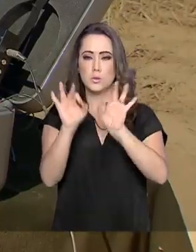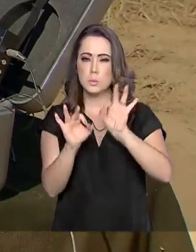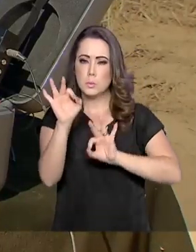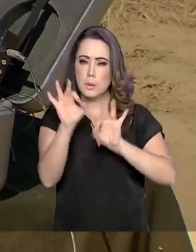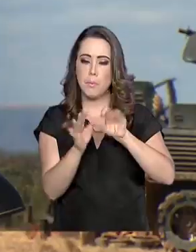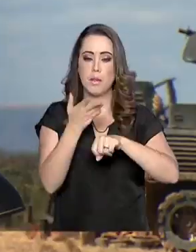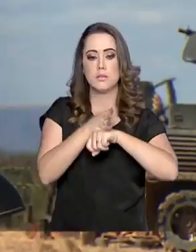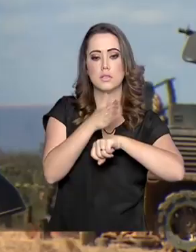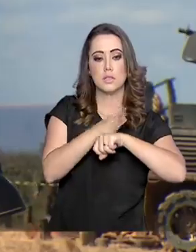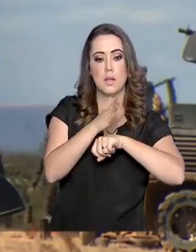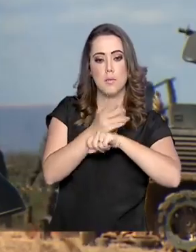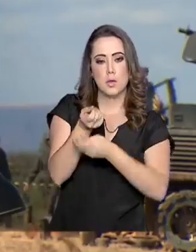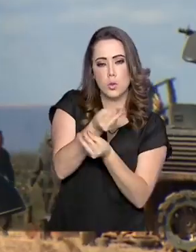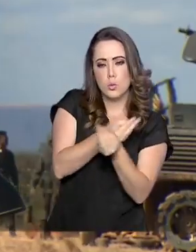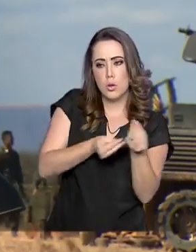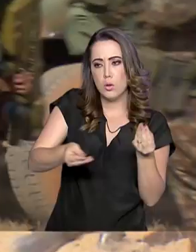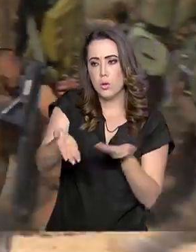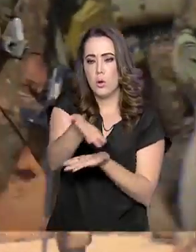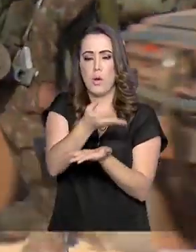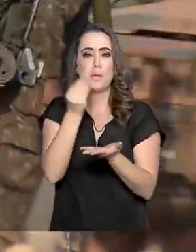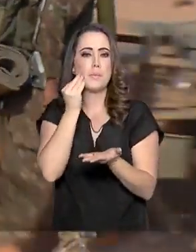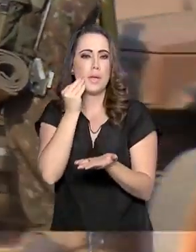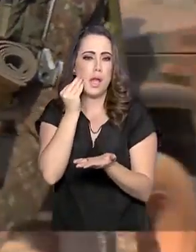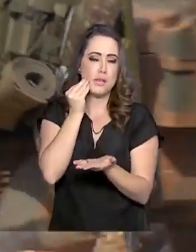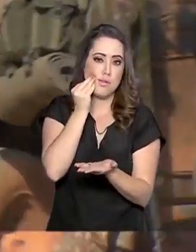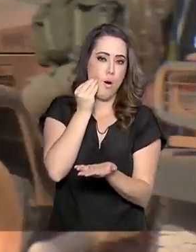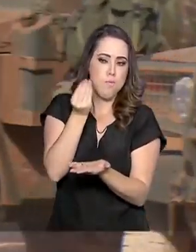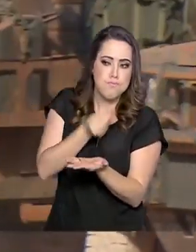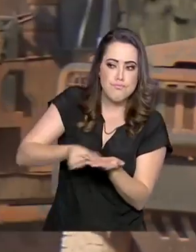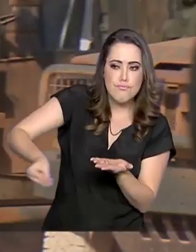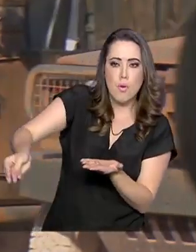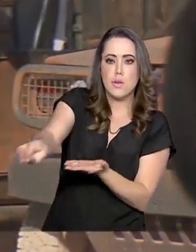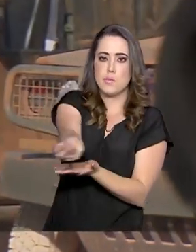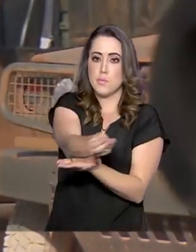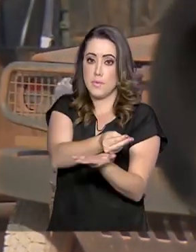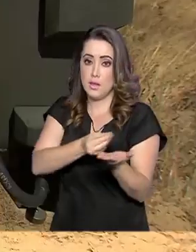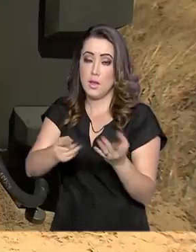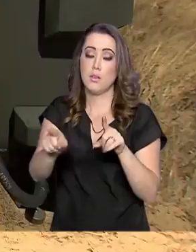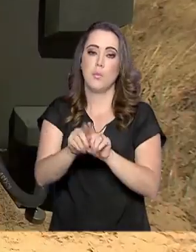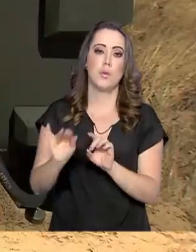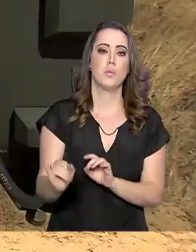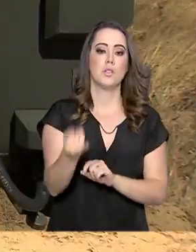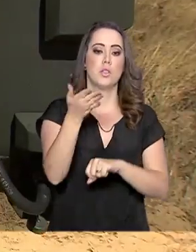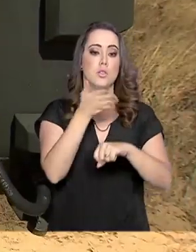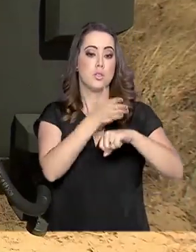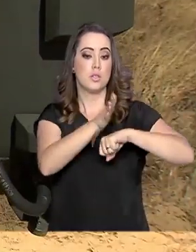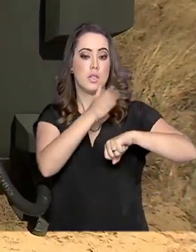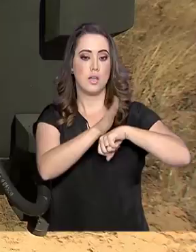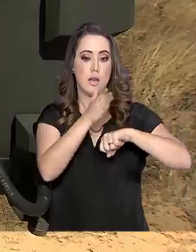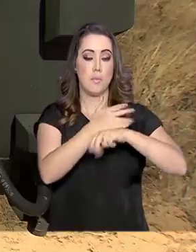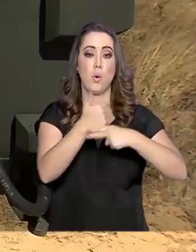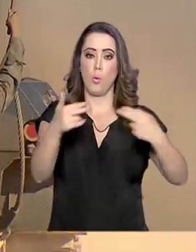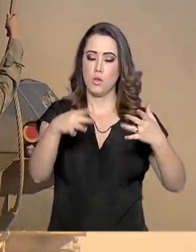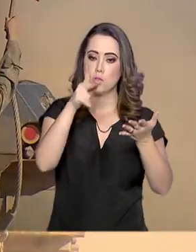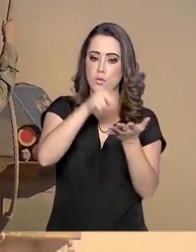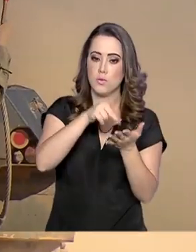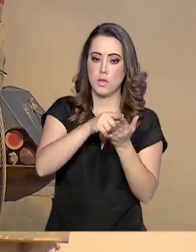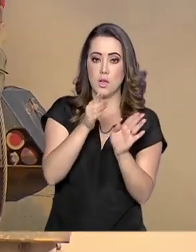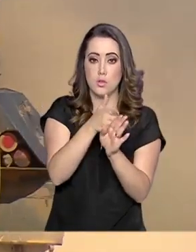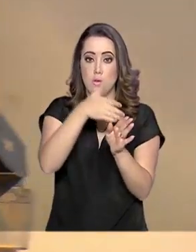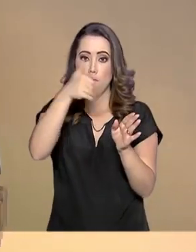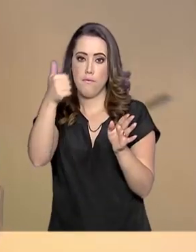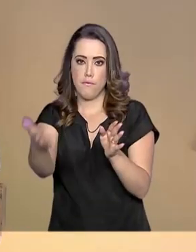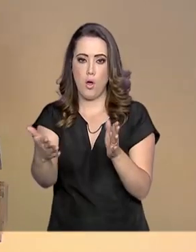conhecimentos e trocam experiências. É também uma oportunidade para treinar com equipamentos reais fora dos